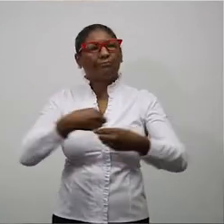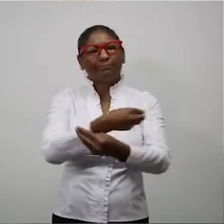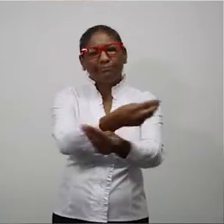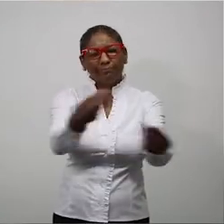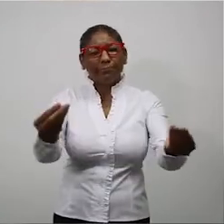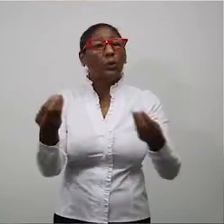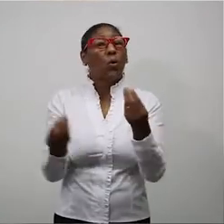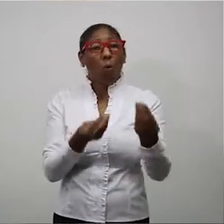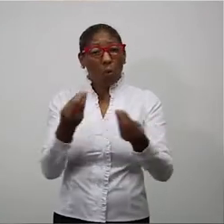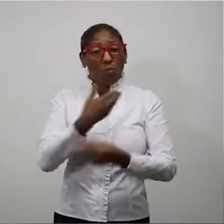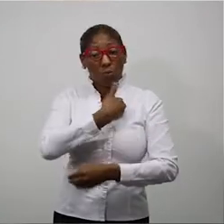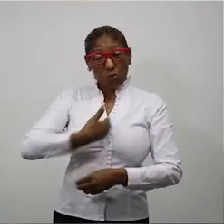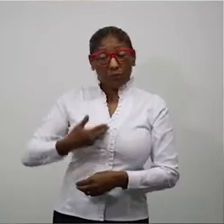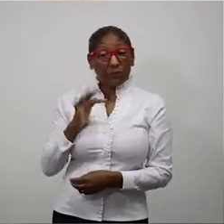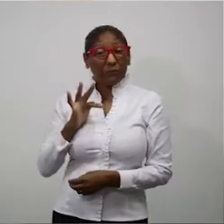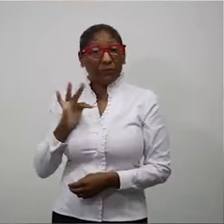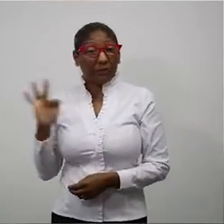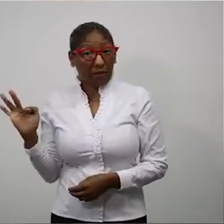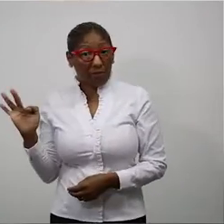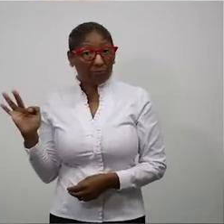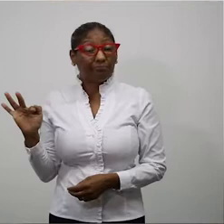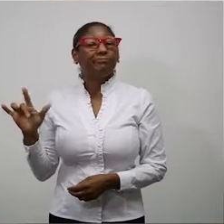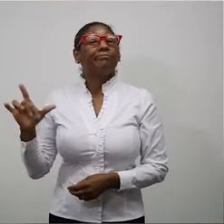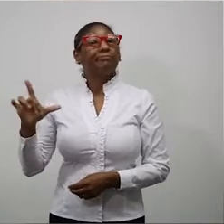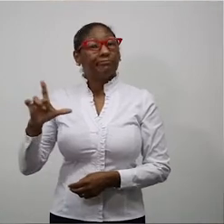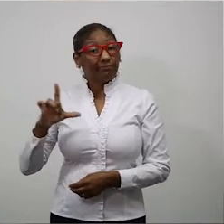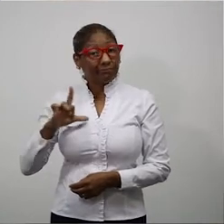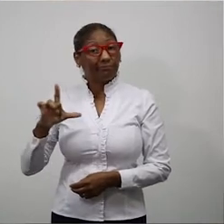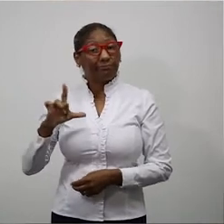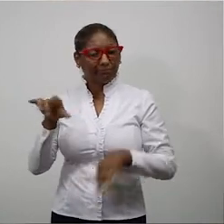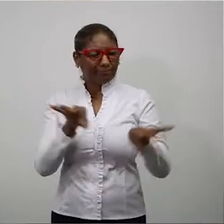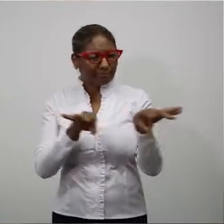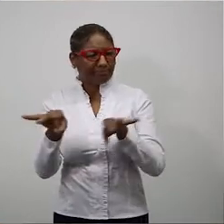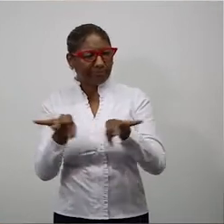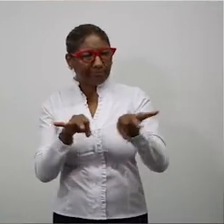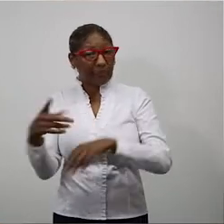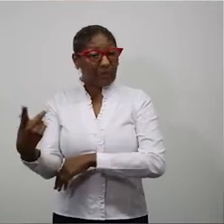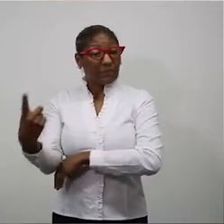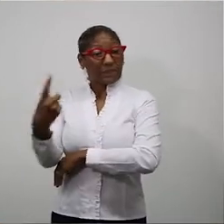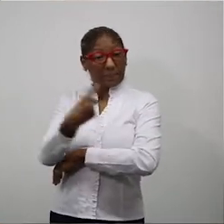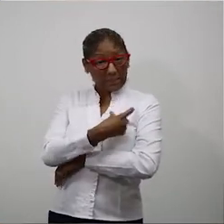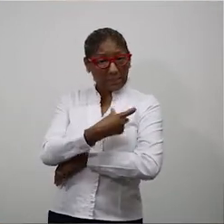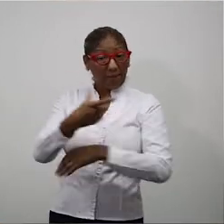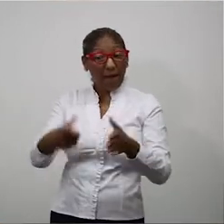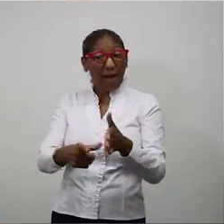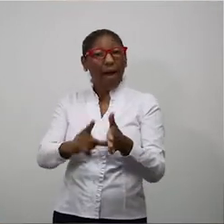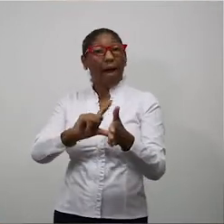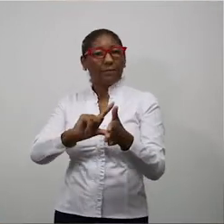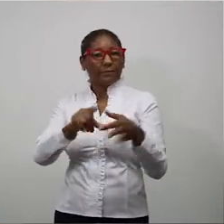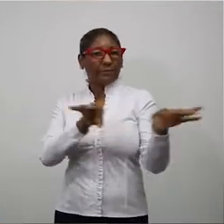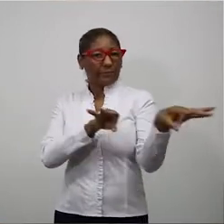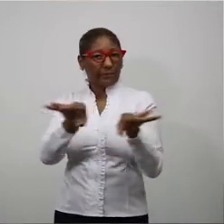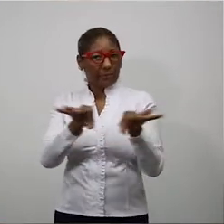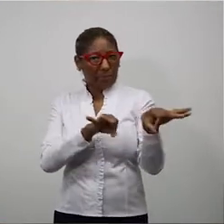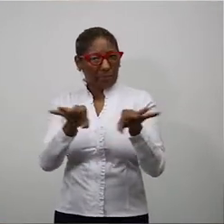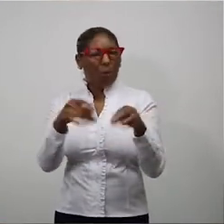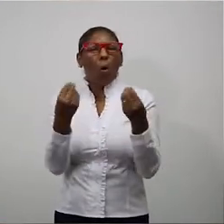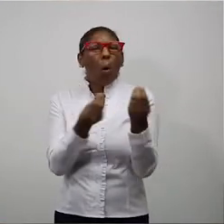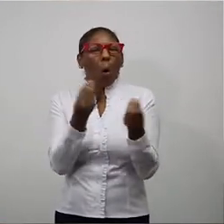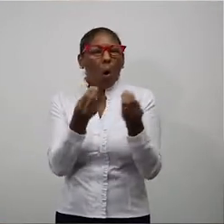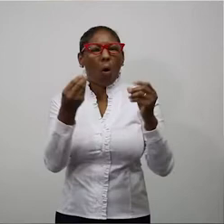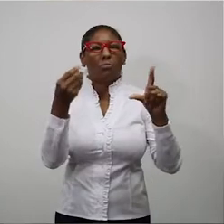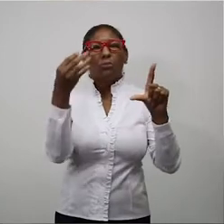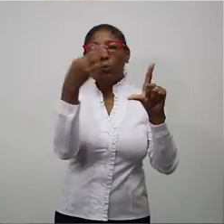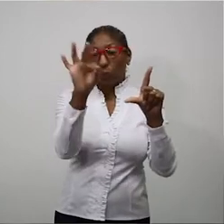na disponibilização pelo Governo Federal das vacinas, das doses da vacina e estamos preparados para a